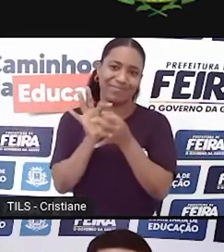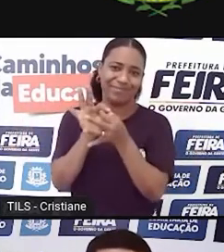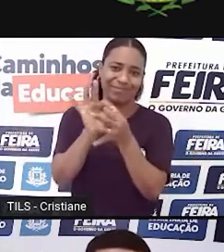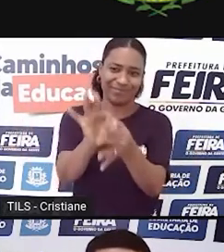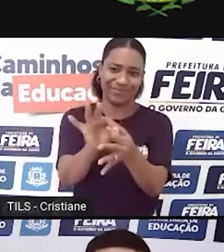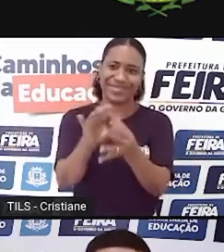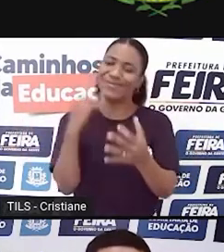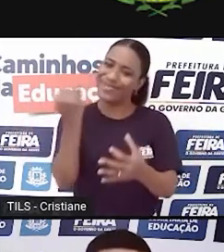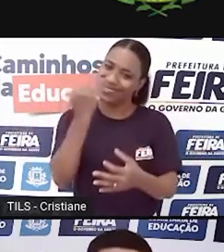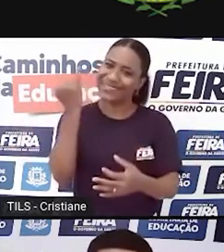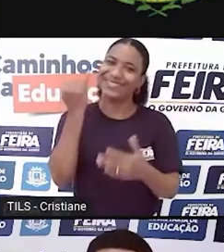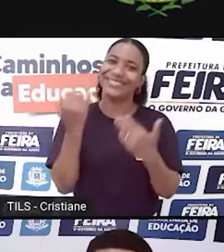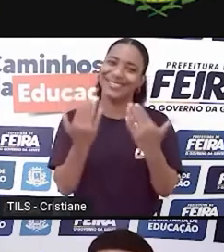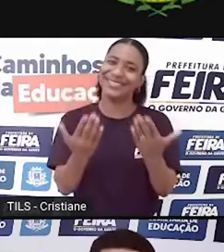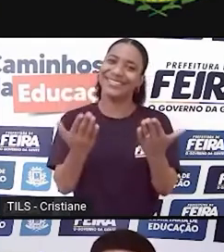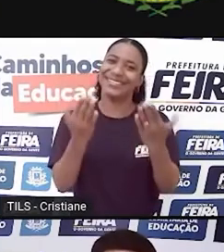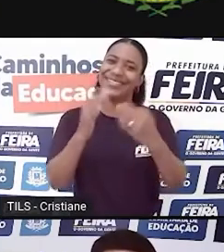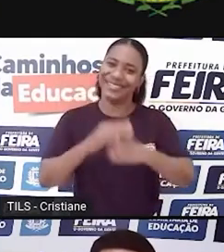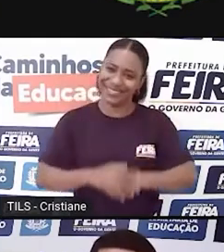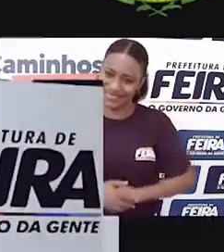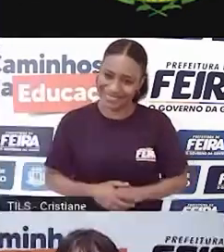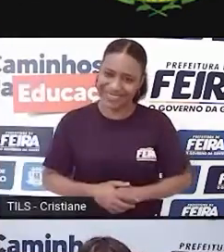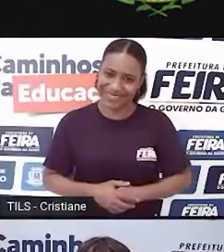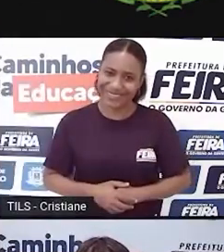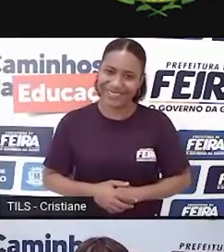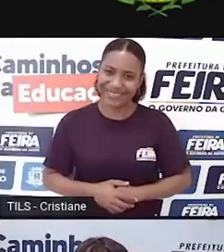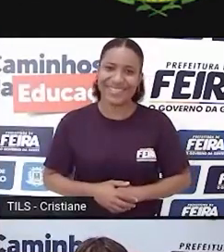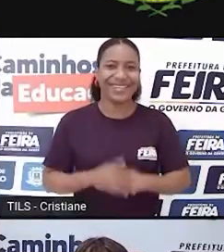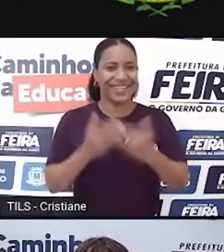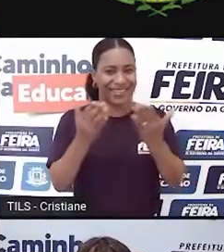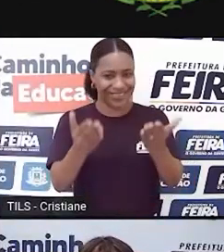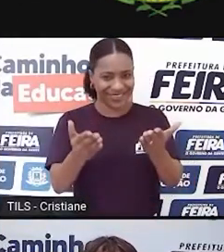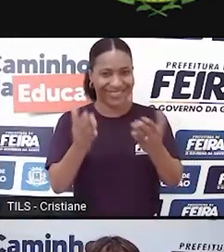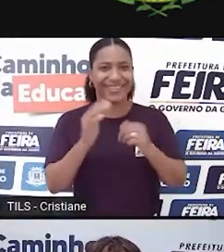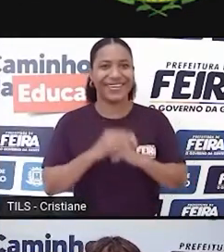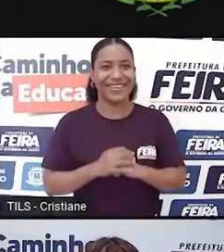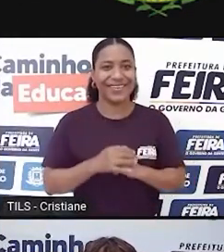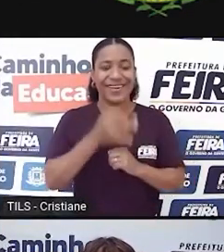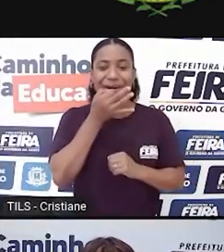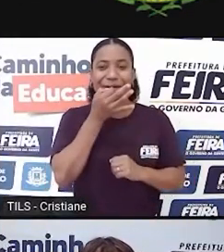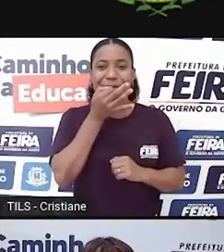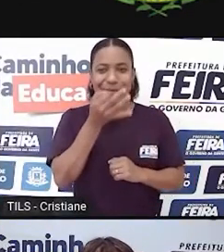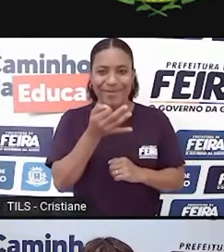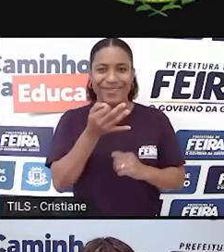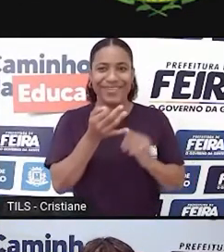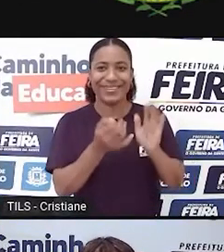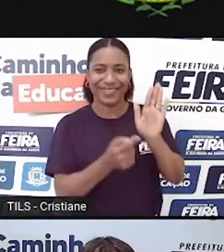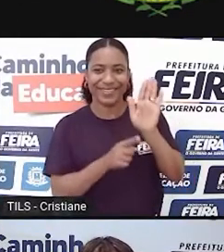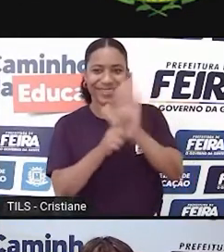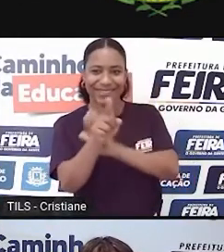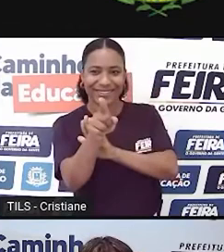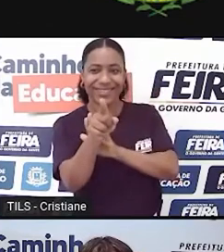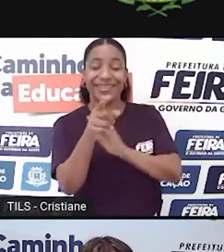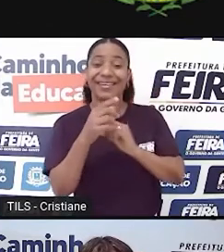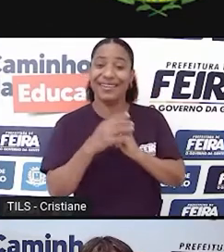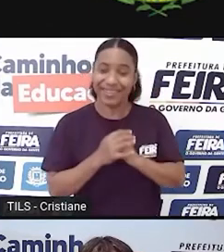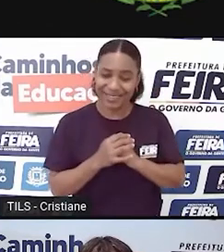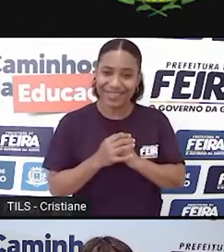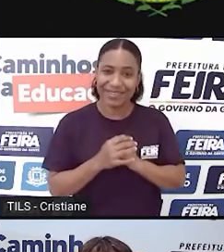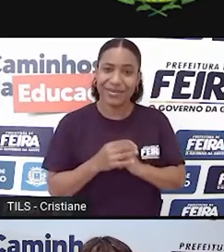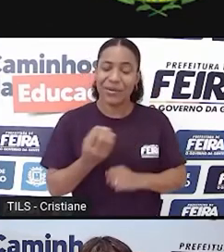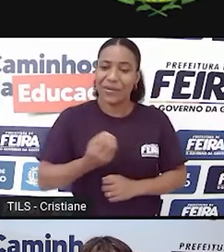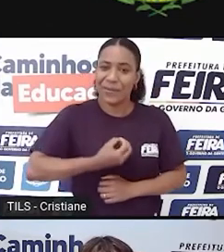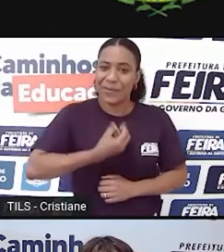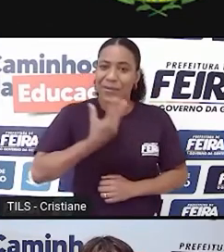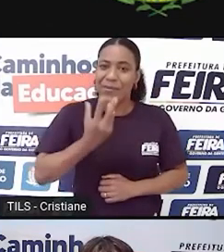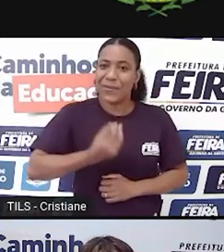Tá? Eu ia até comentar sobre isso, mas você já trouxe, né? Sobre a poesia, eu ia te perguntar sobre a poesia como algo que